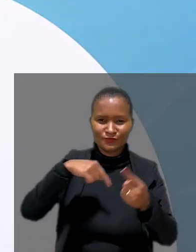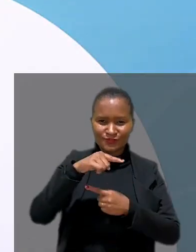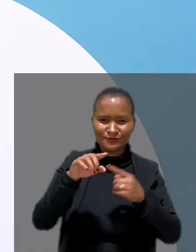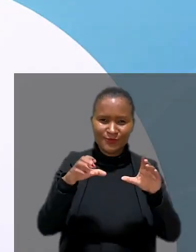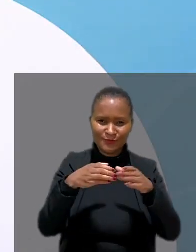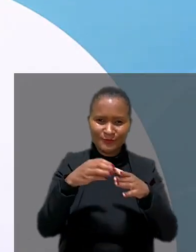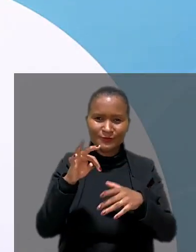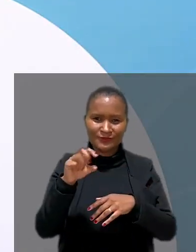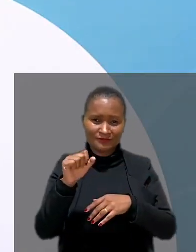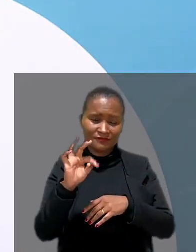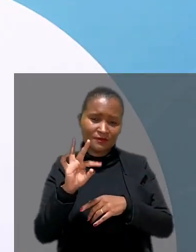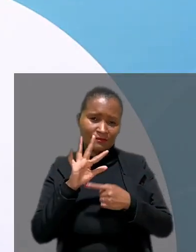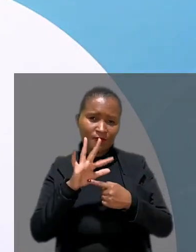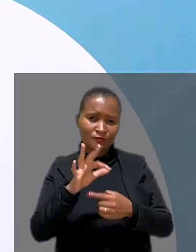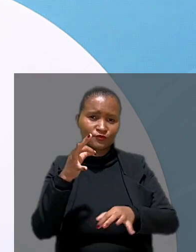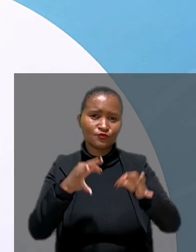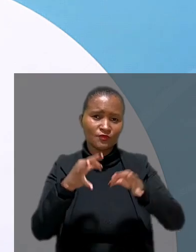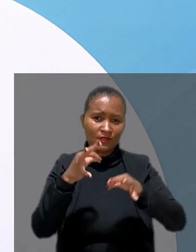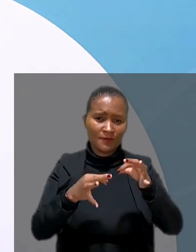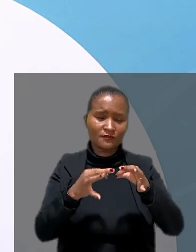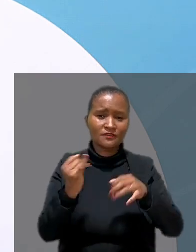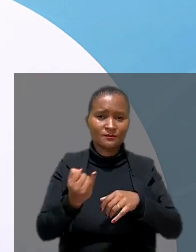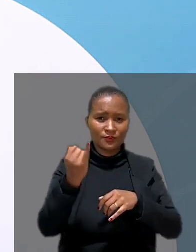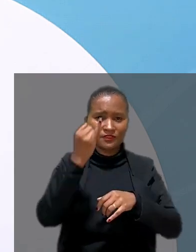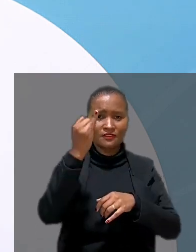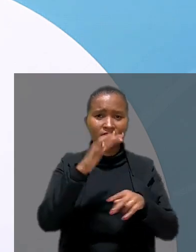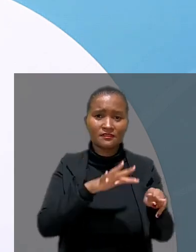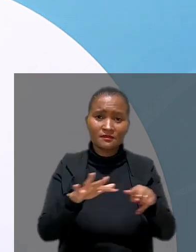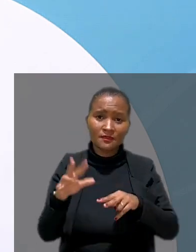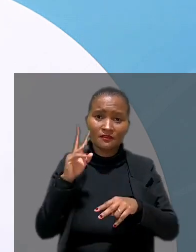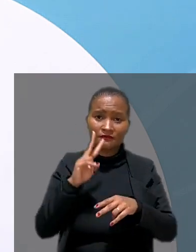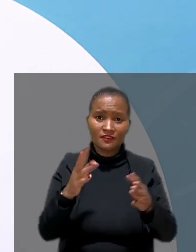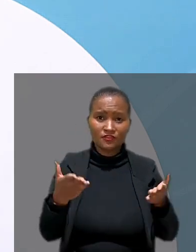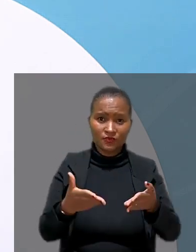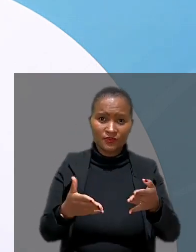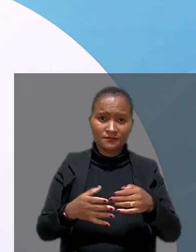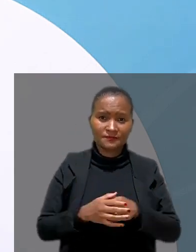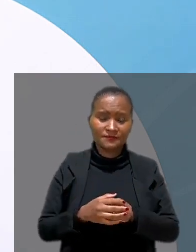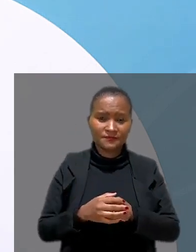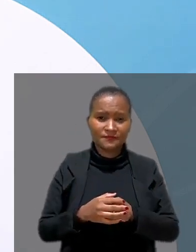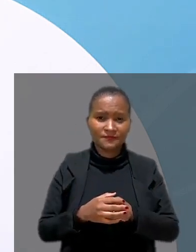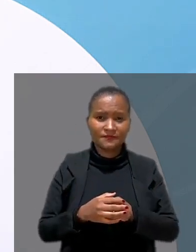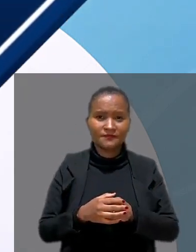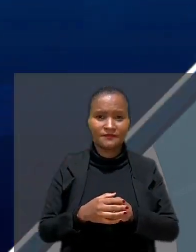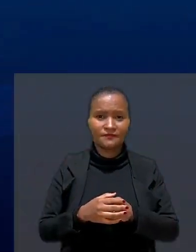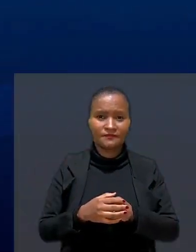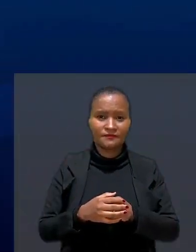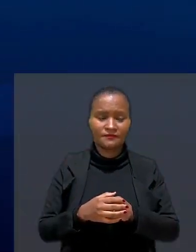O giro pelas turmas do TST traz os julgamentos de destaques da semana. Veja agora.